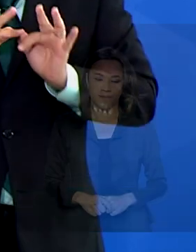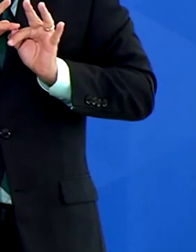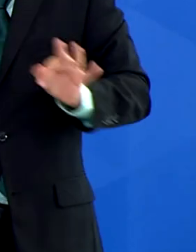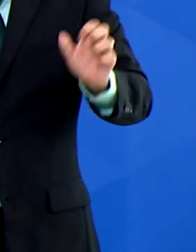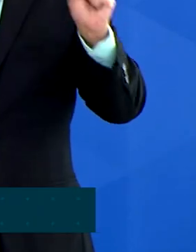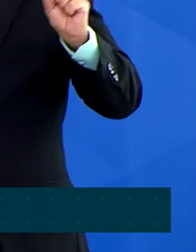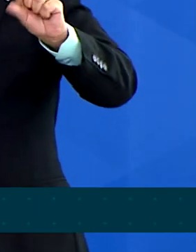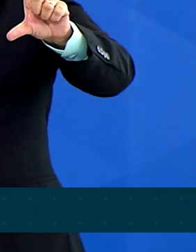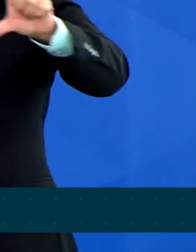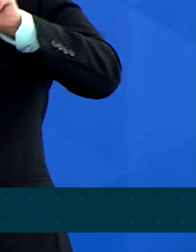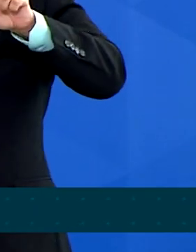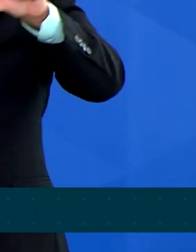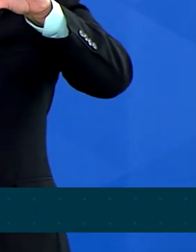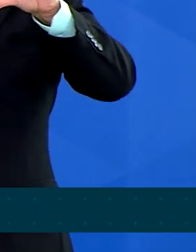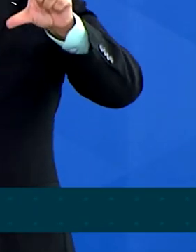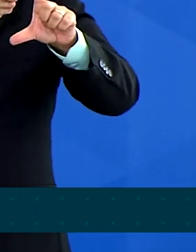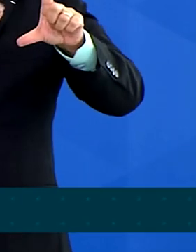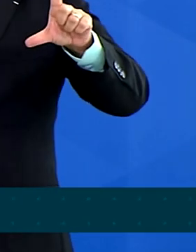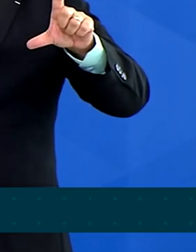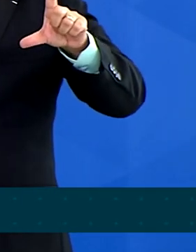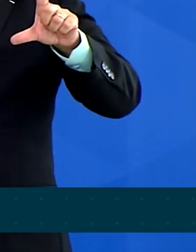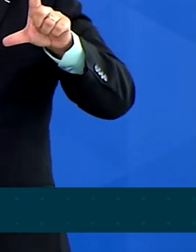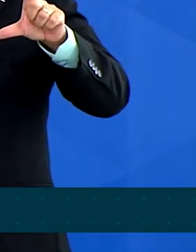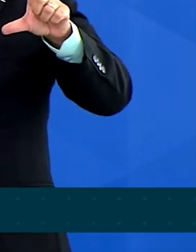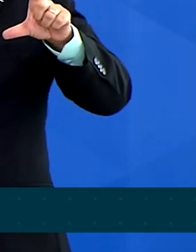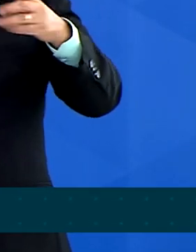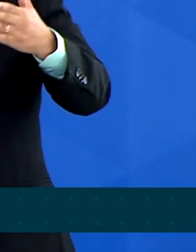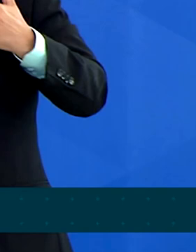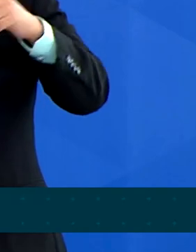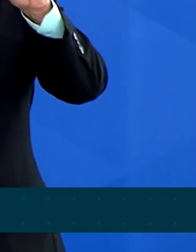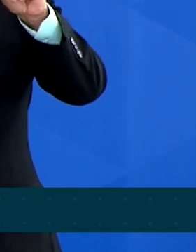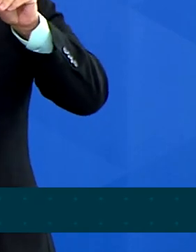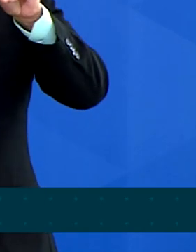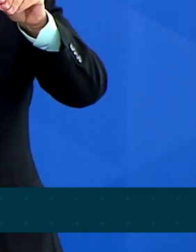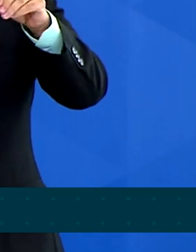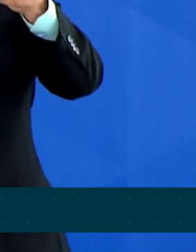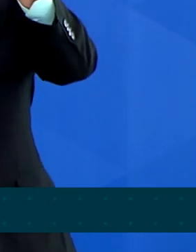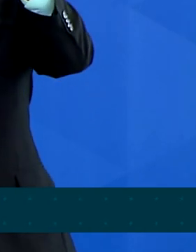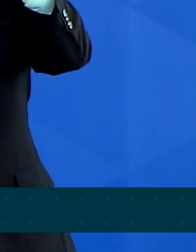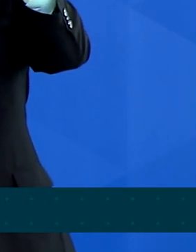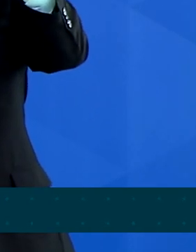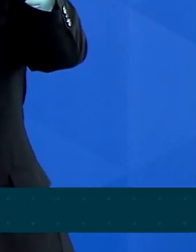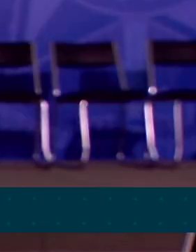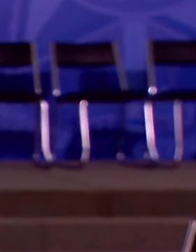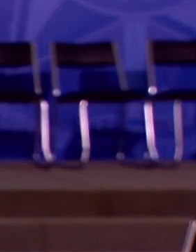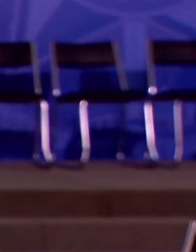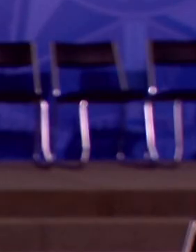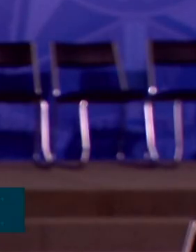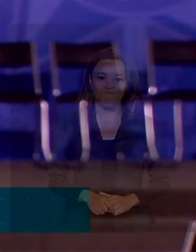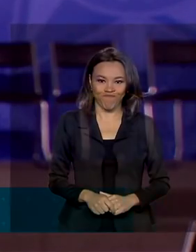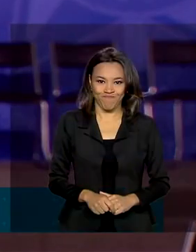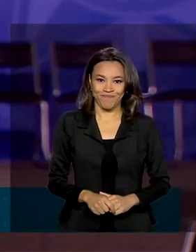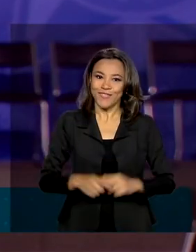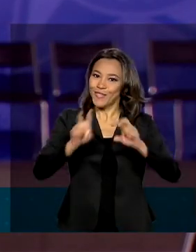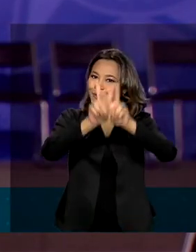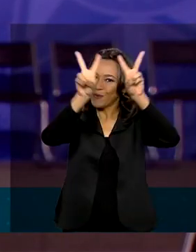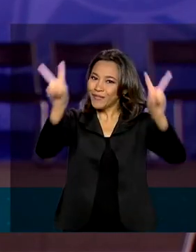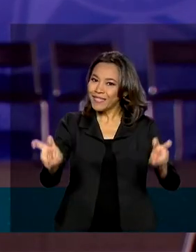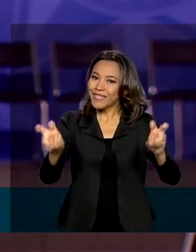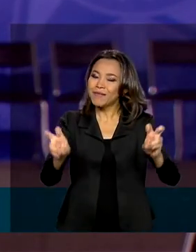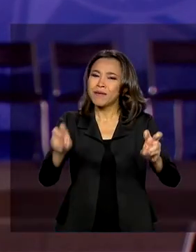acessar o portal da presidência e buscar pelo tema que ele quer todas as normas que versam sobre aquele assunto. E com o lema